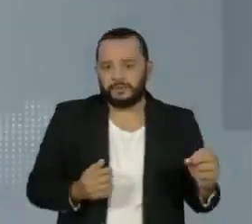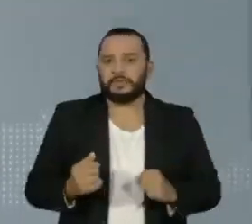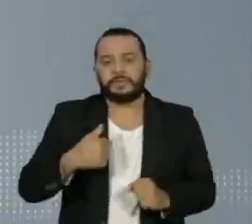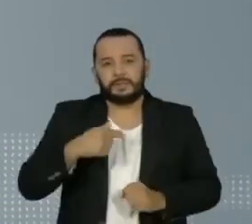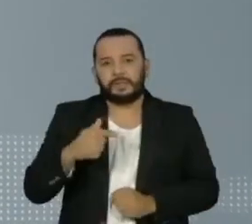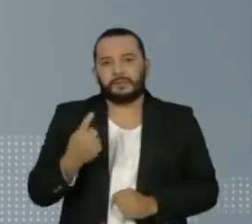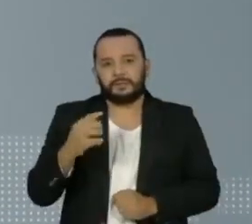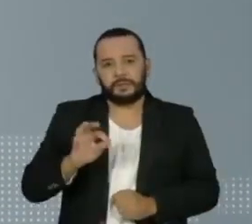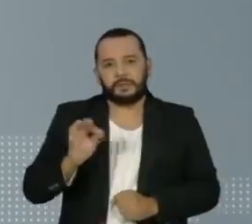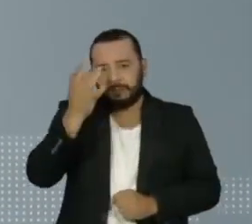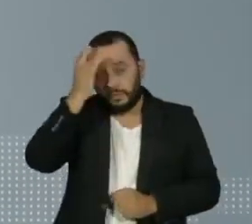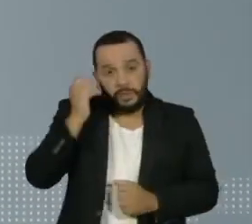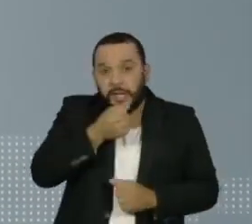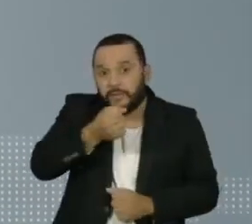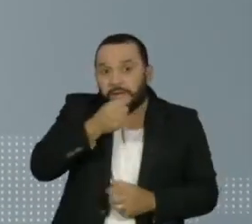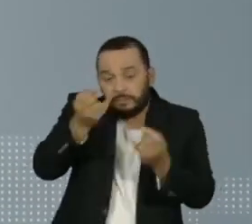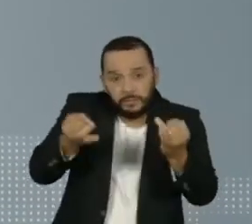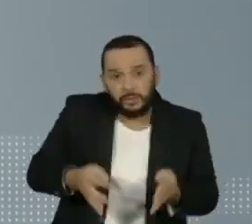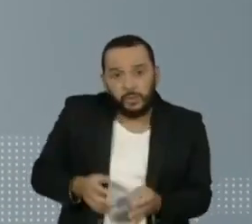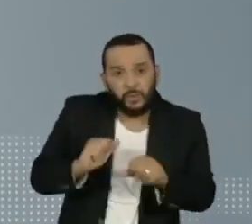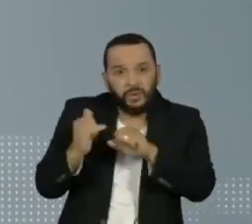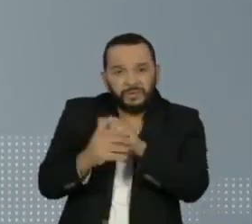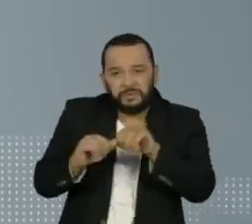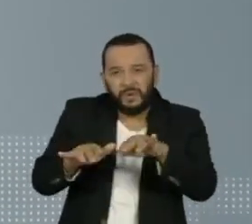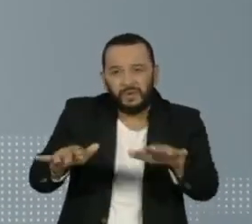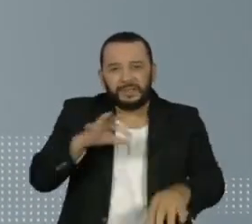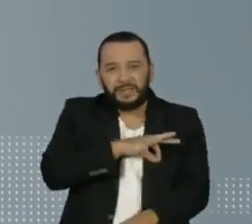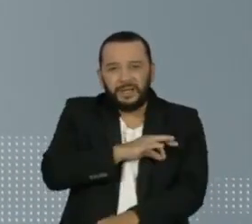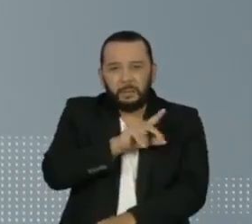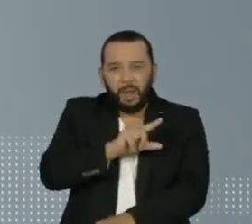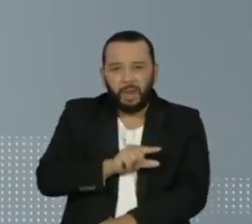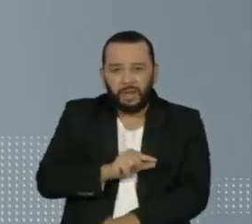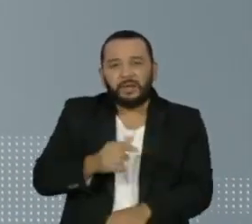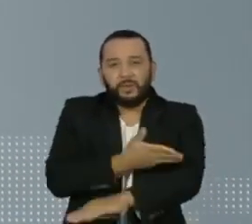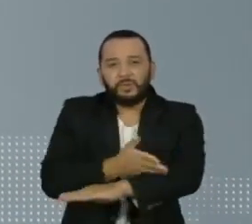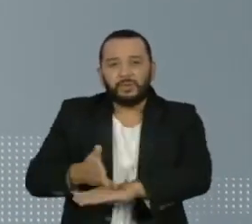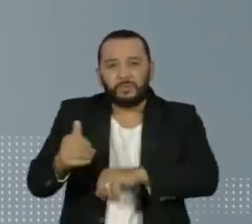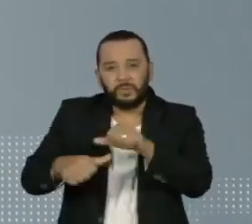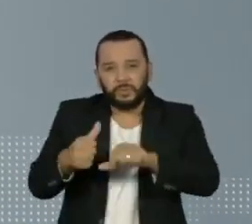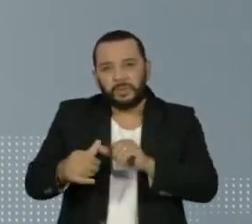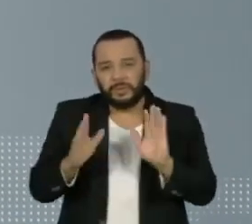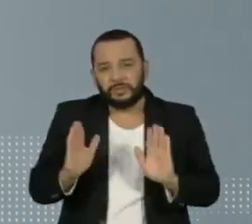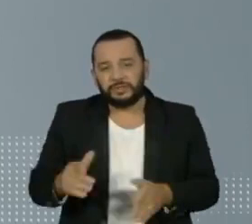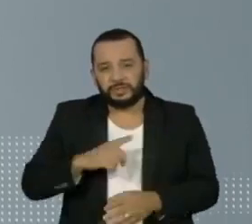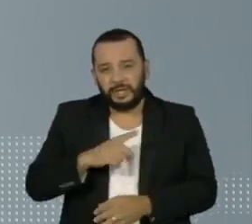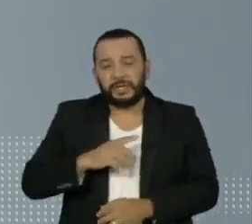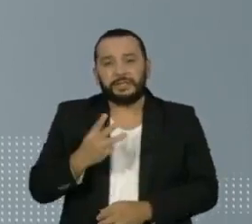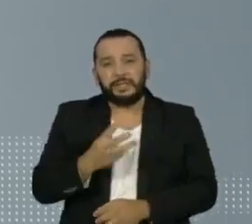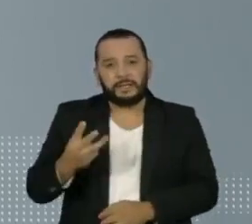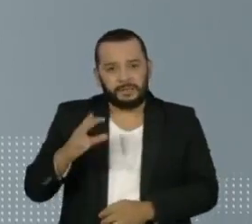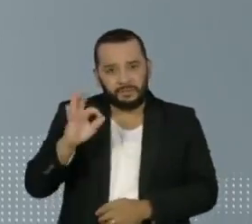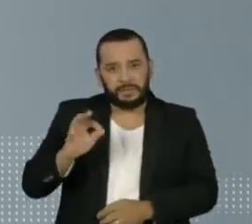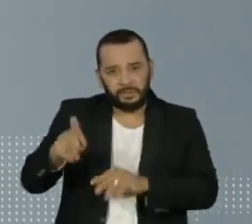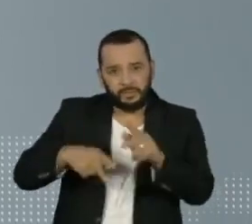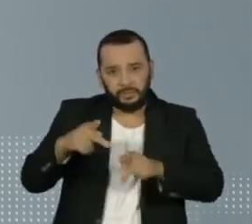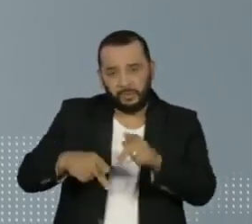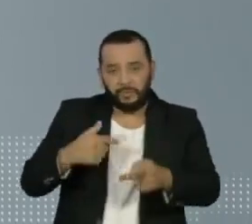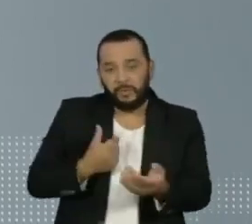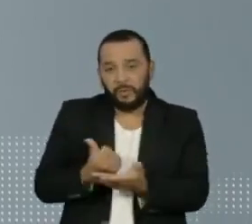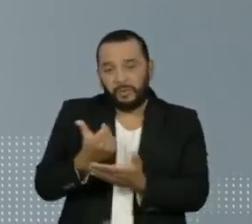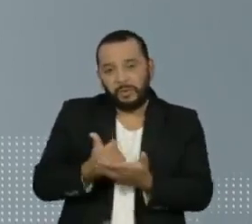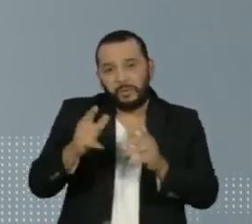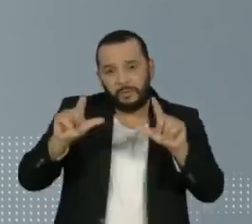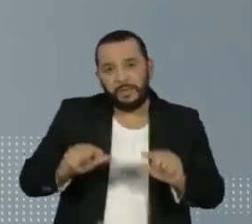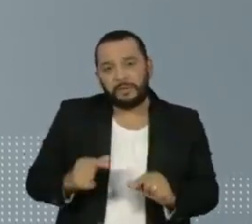% dos entrevistados dizem que a pandemia causou queda da renda e mudança de hábitos. Quase um terço da população consumiu menos e